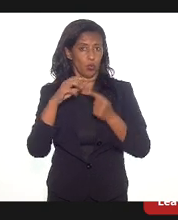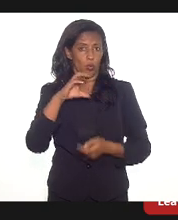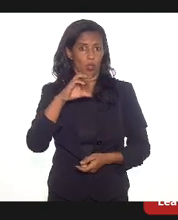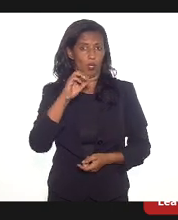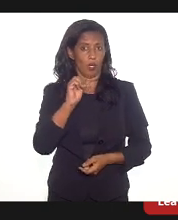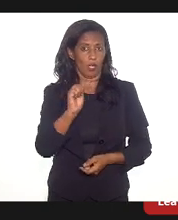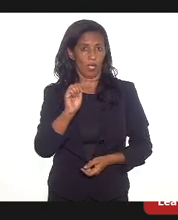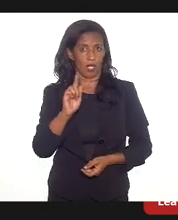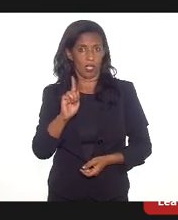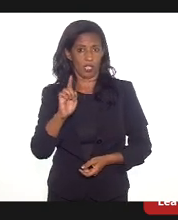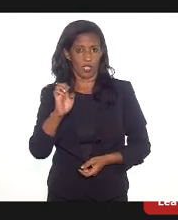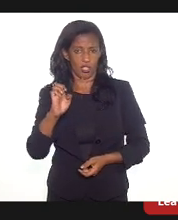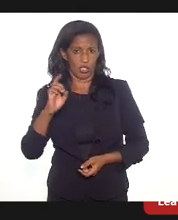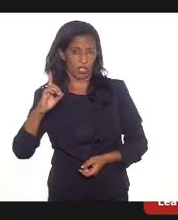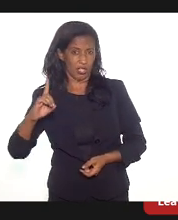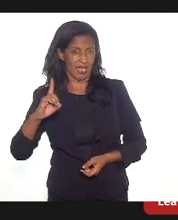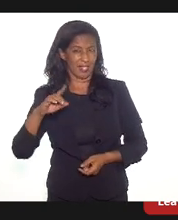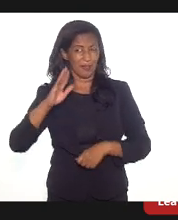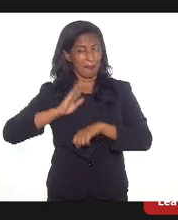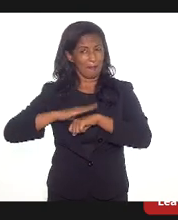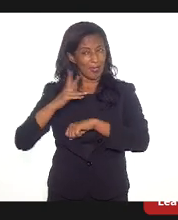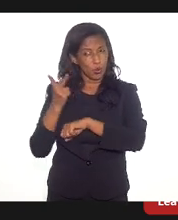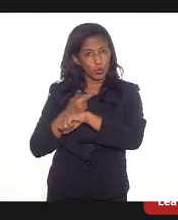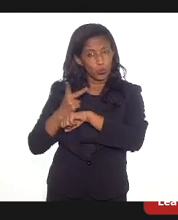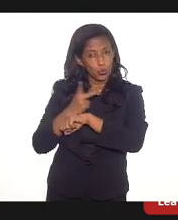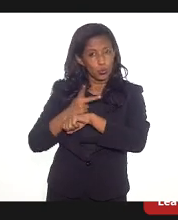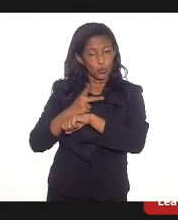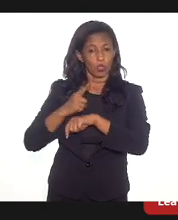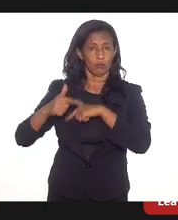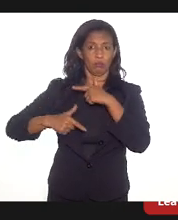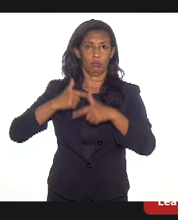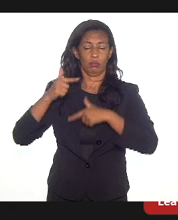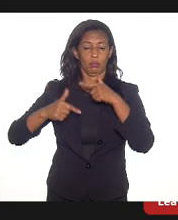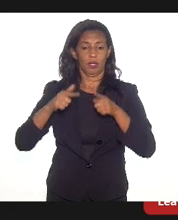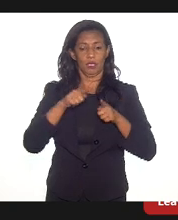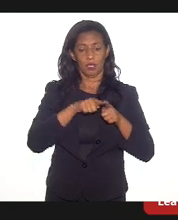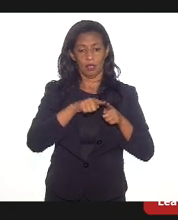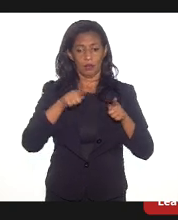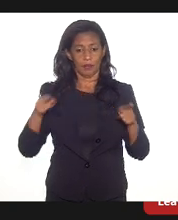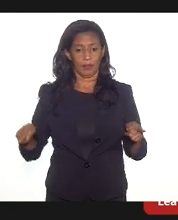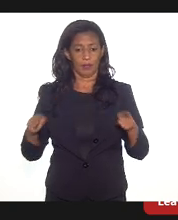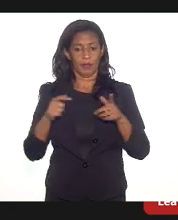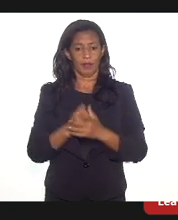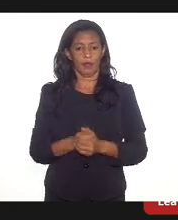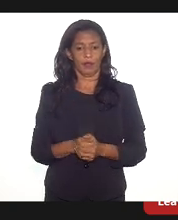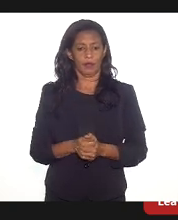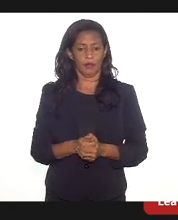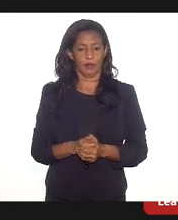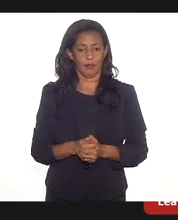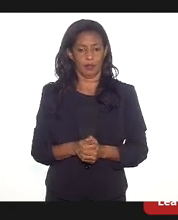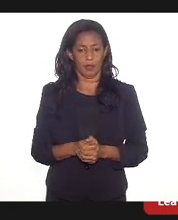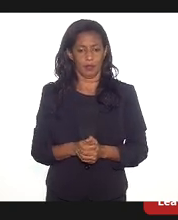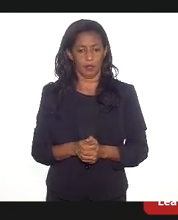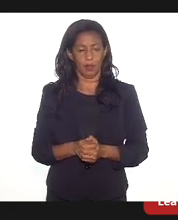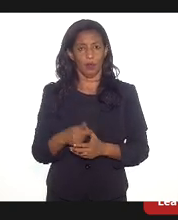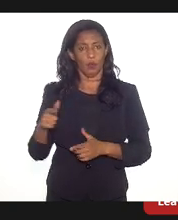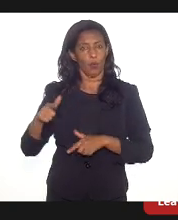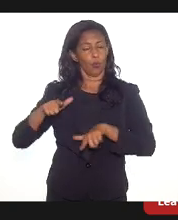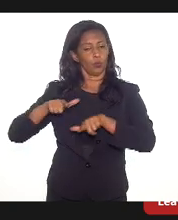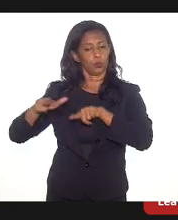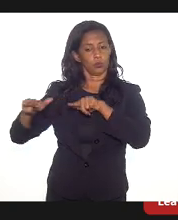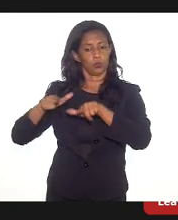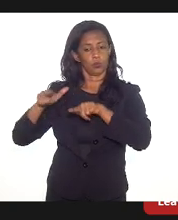os setores mais procurados nesse período foi o setor de serviço,